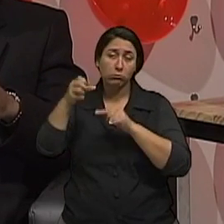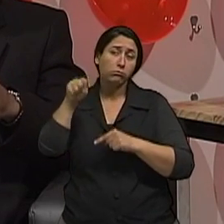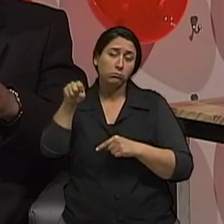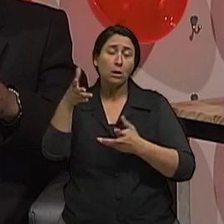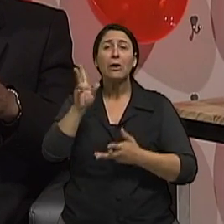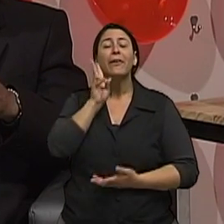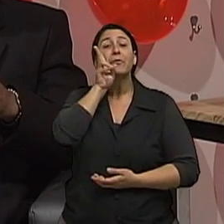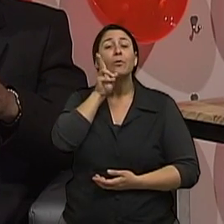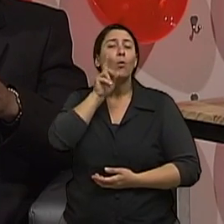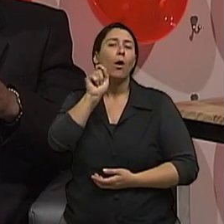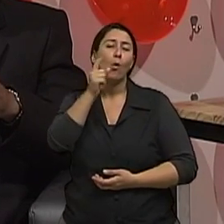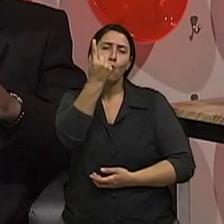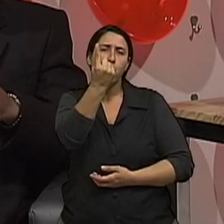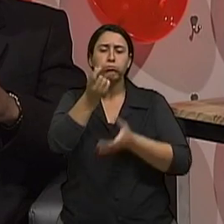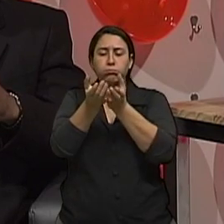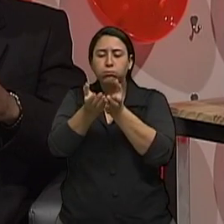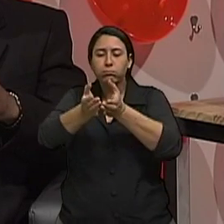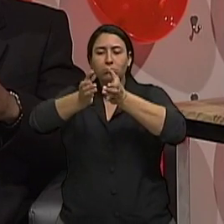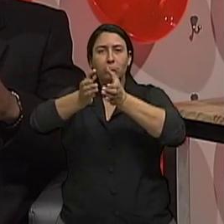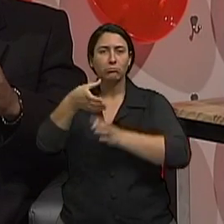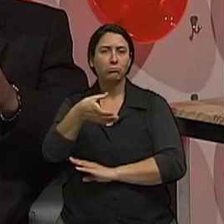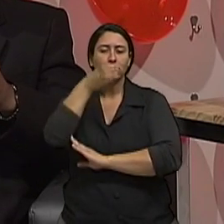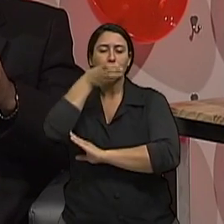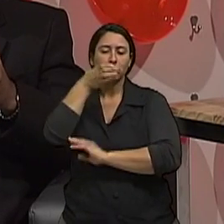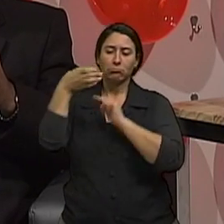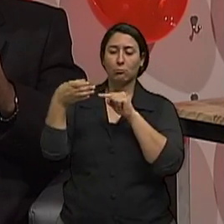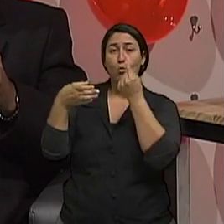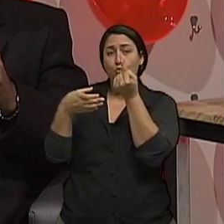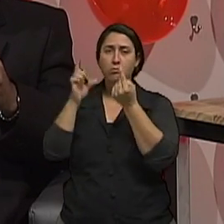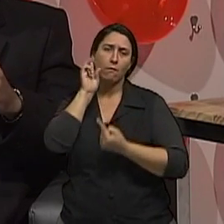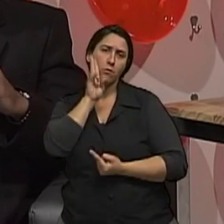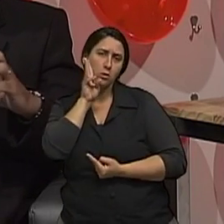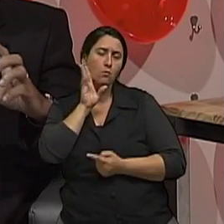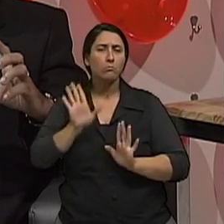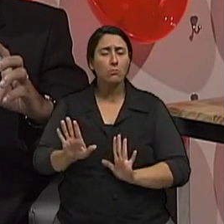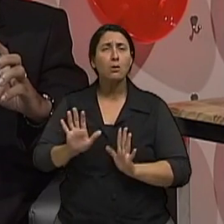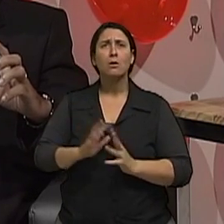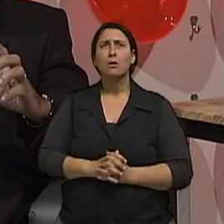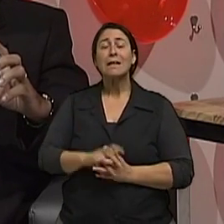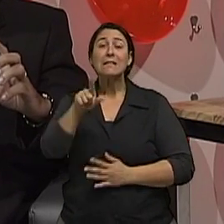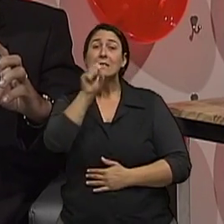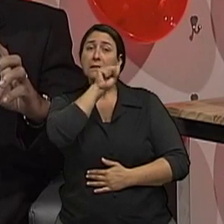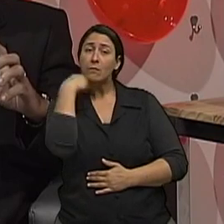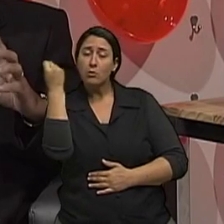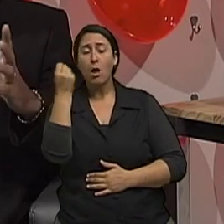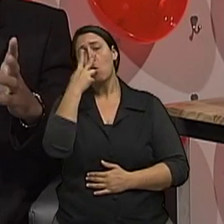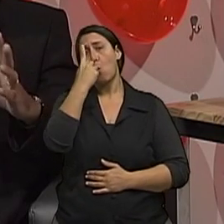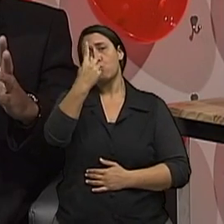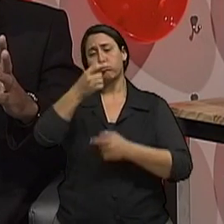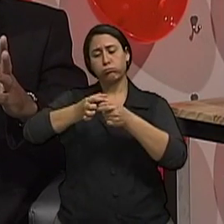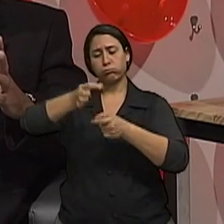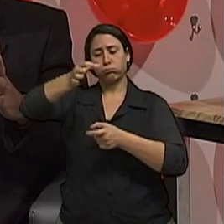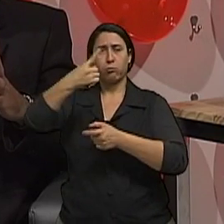equivalente a uma taça de vinho, né? Uma taça de vinho, tá? Da cerveja, seria equivalente a um copo de cerveja